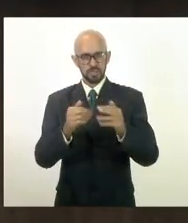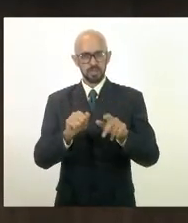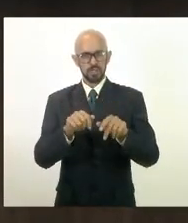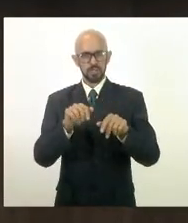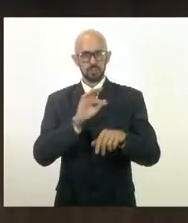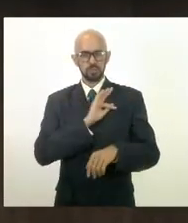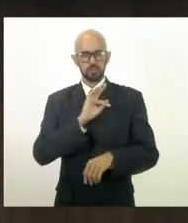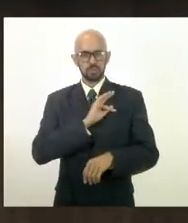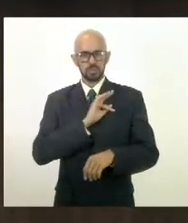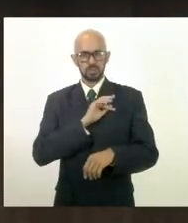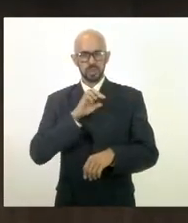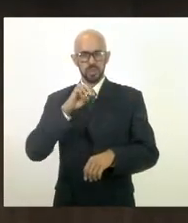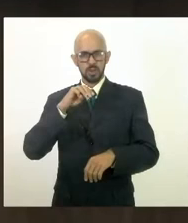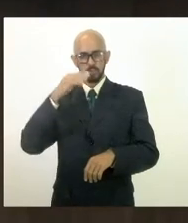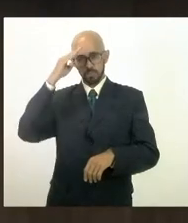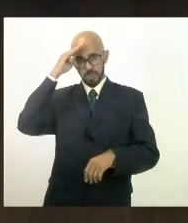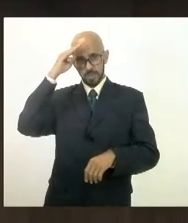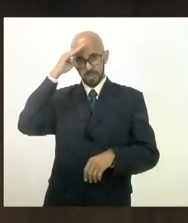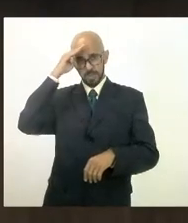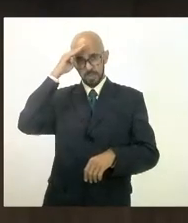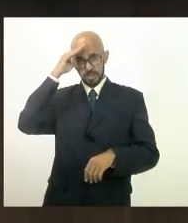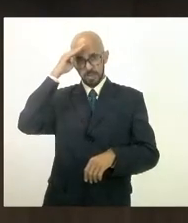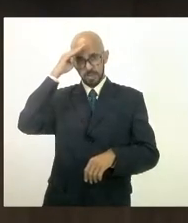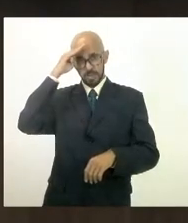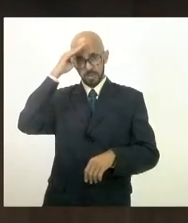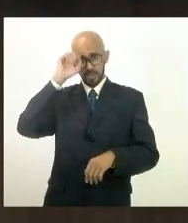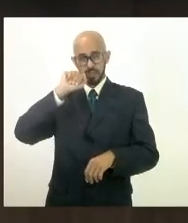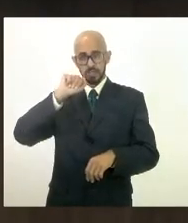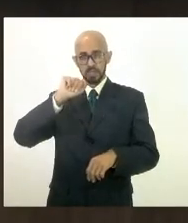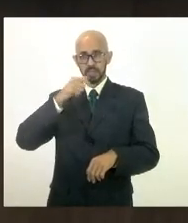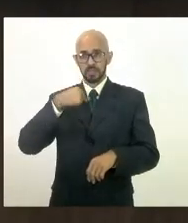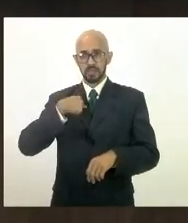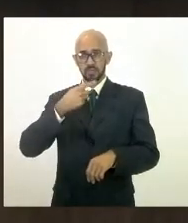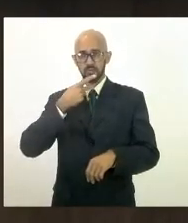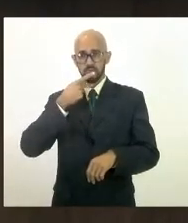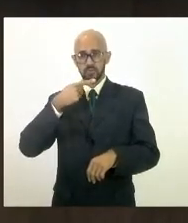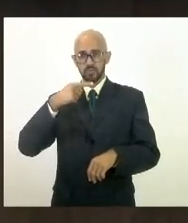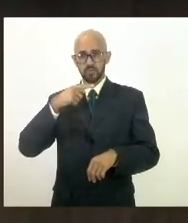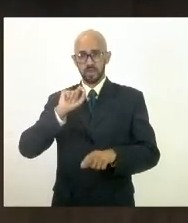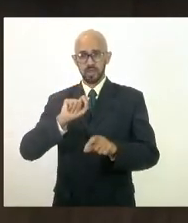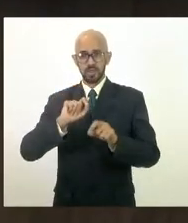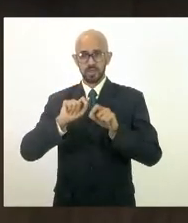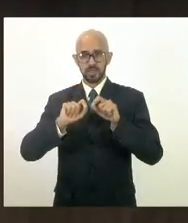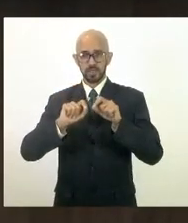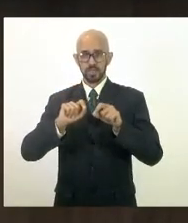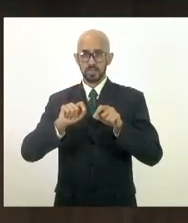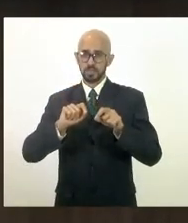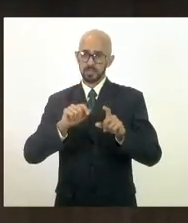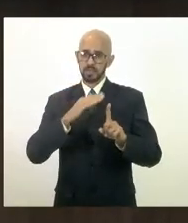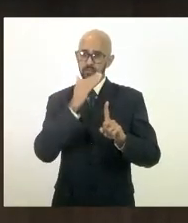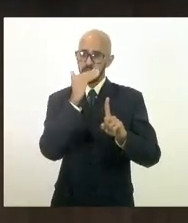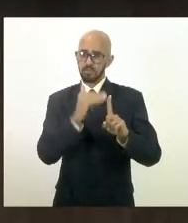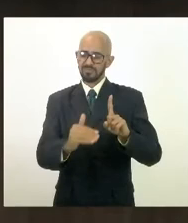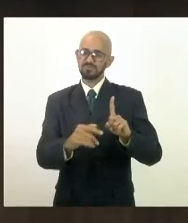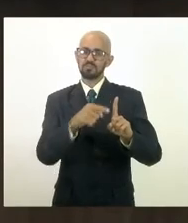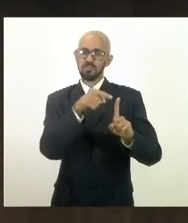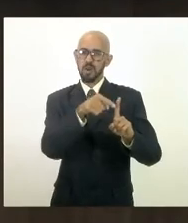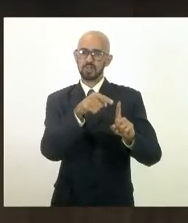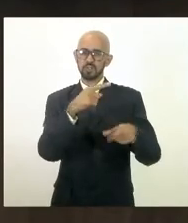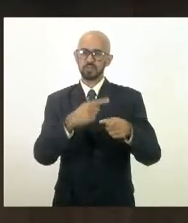policial militar cristiano Valverde que como falei teve a sua vida ceifada no município de Nilópolis nesse final